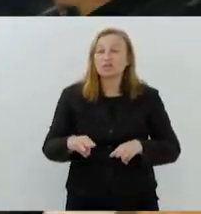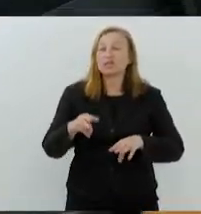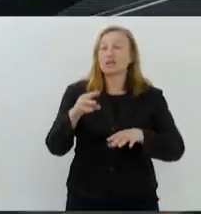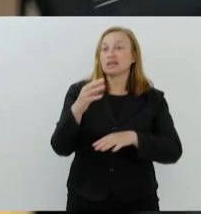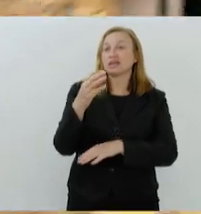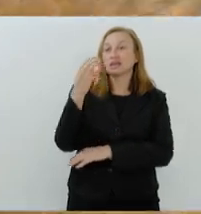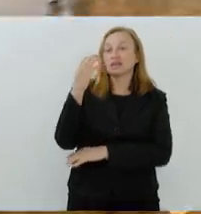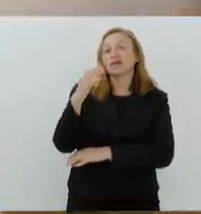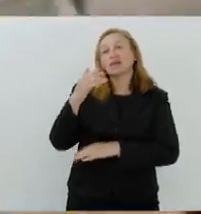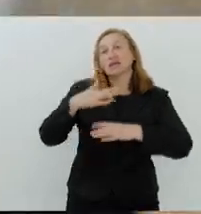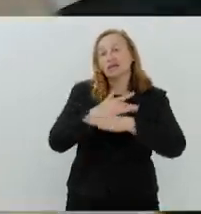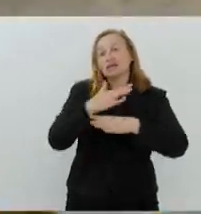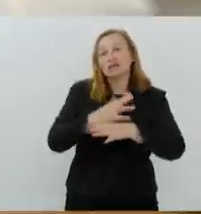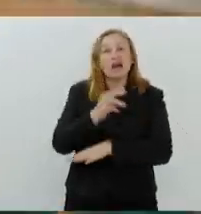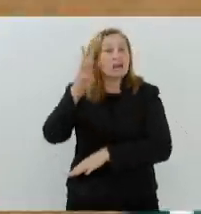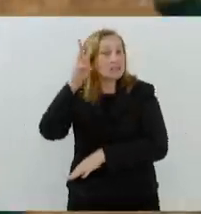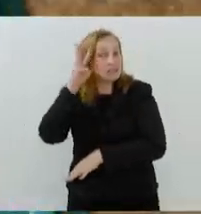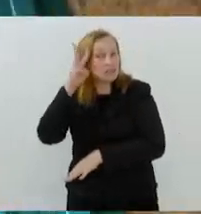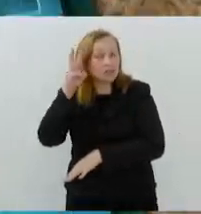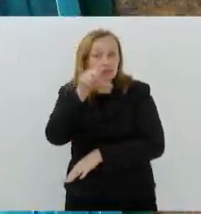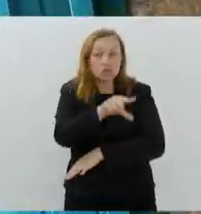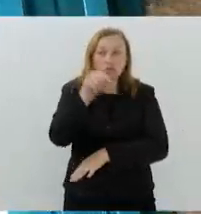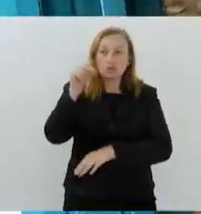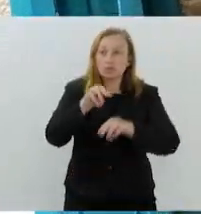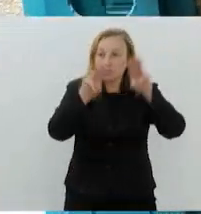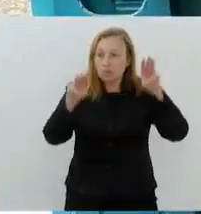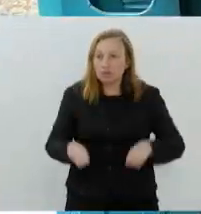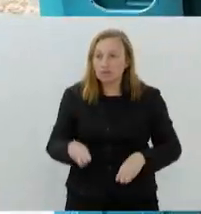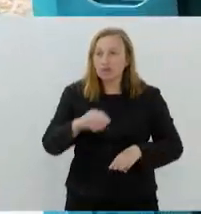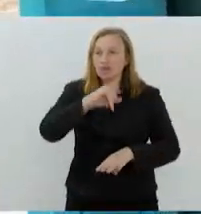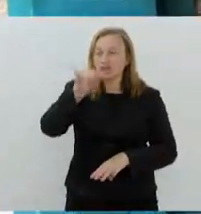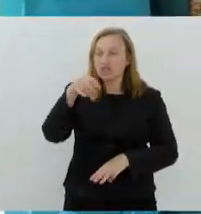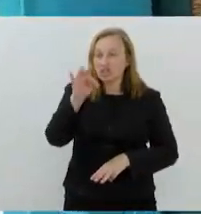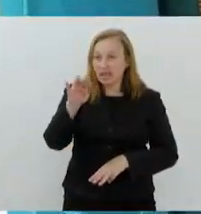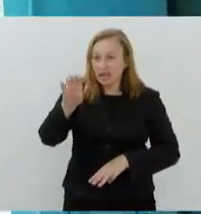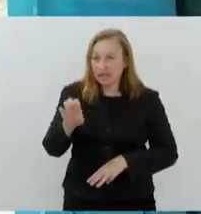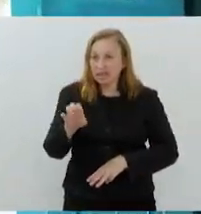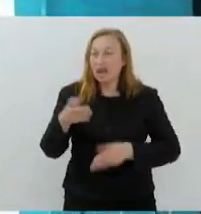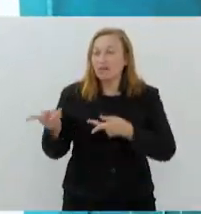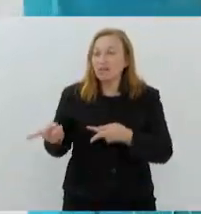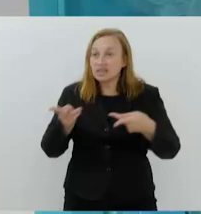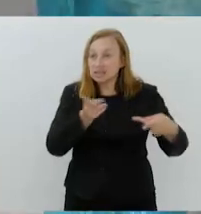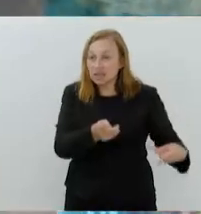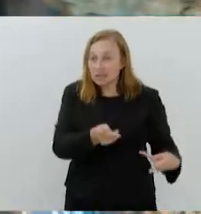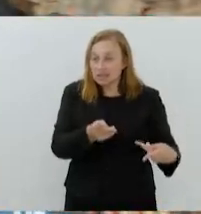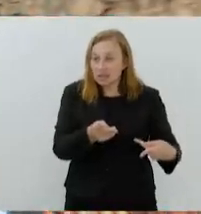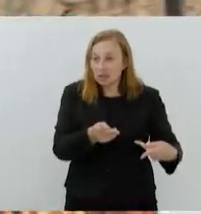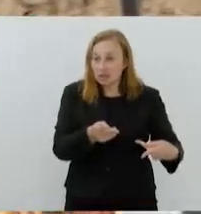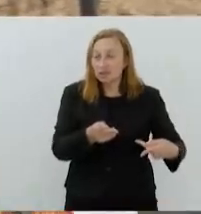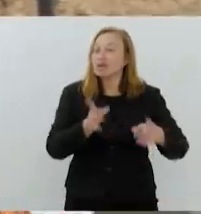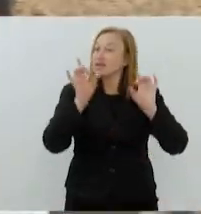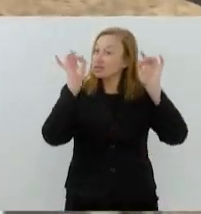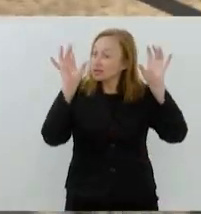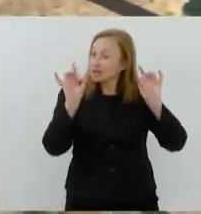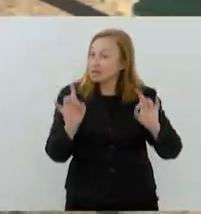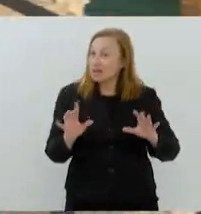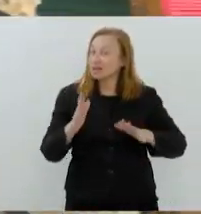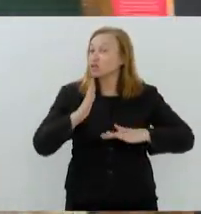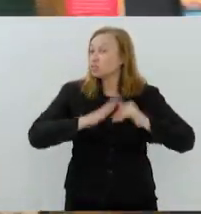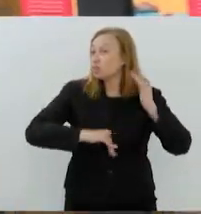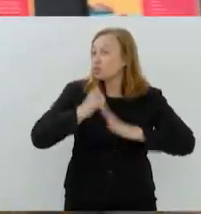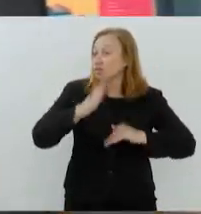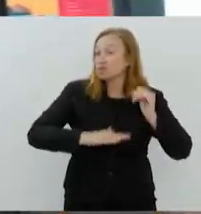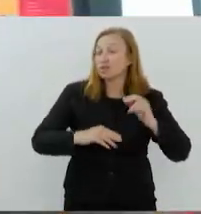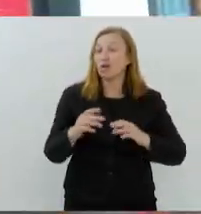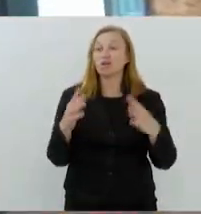Na próxima segunda-feira, o escolhido é o Museu Janete Costa. A visitação vai ser destinada especialmente aos profissionais